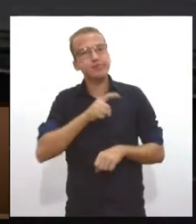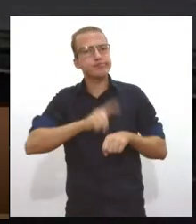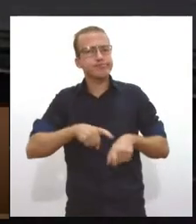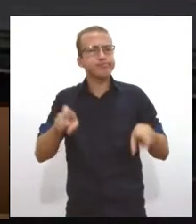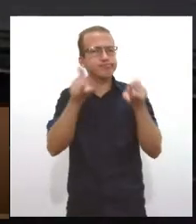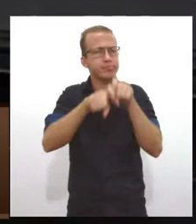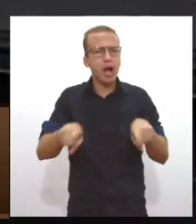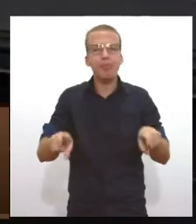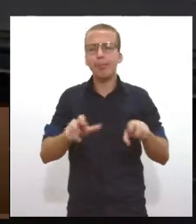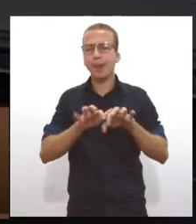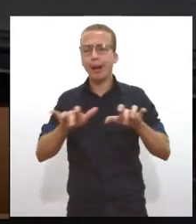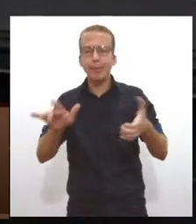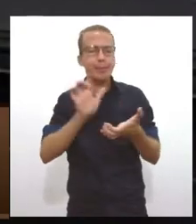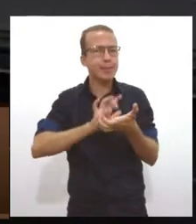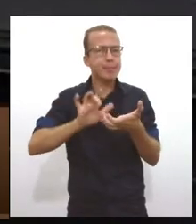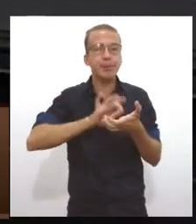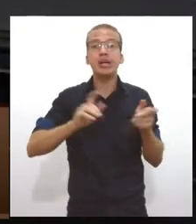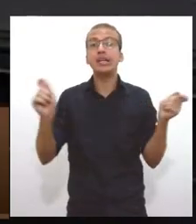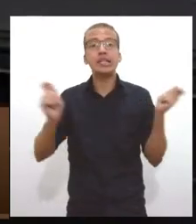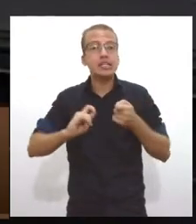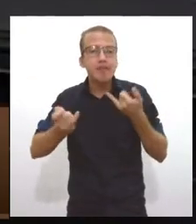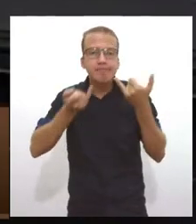mais informação sobre as empresas.